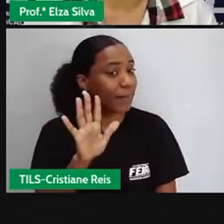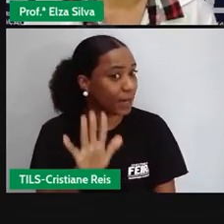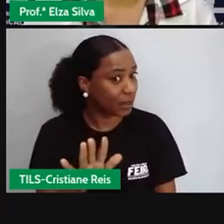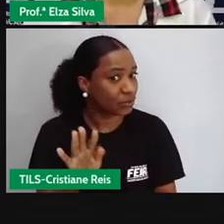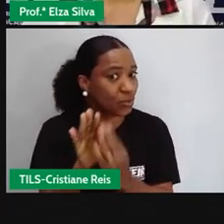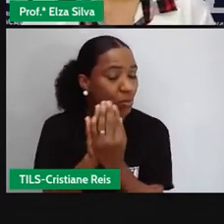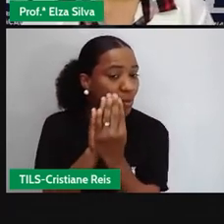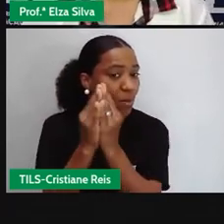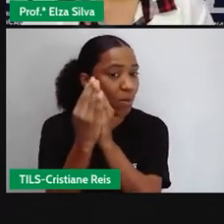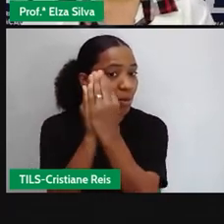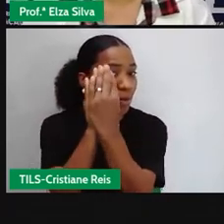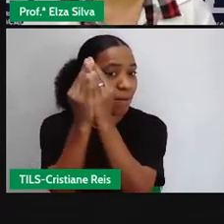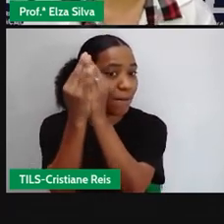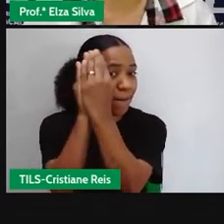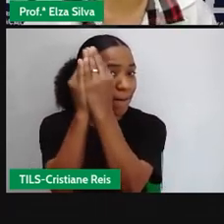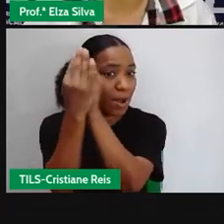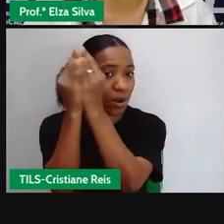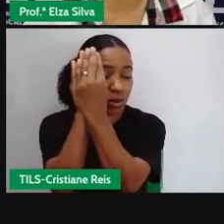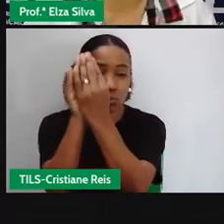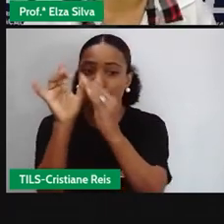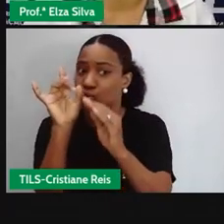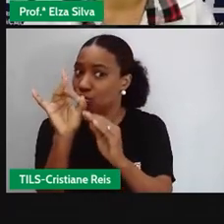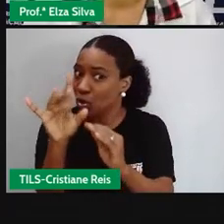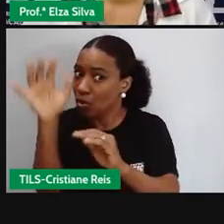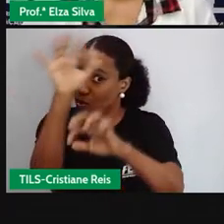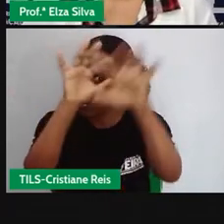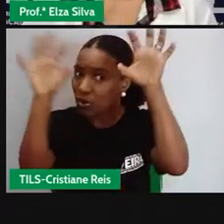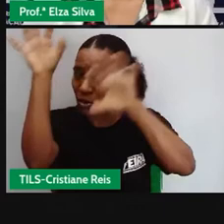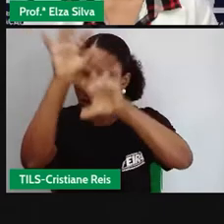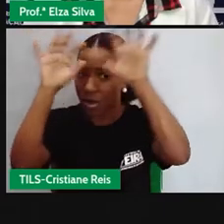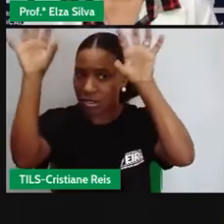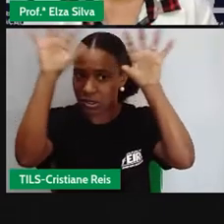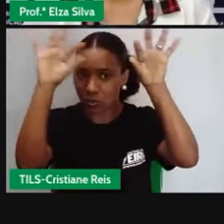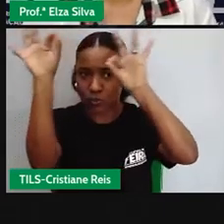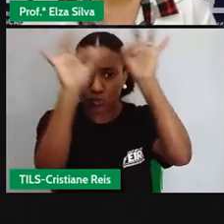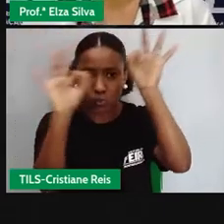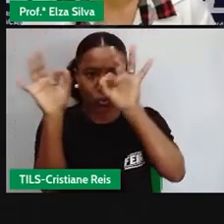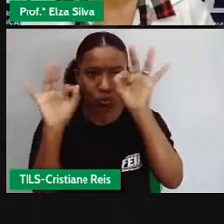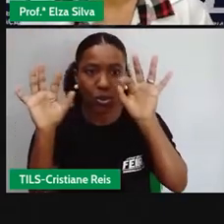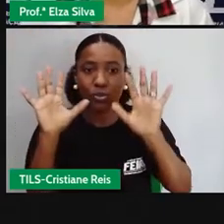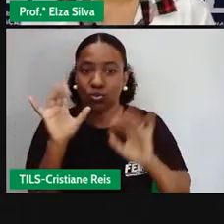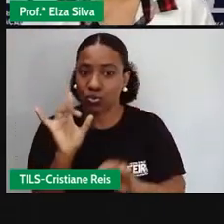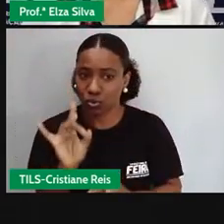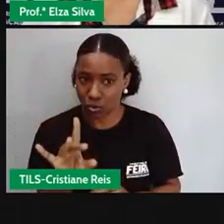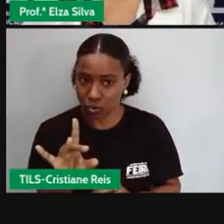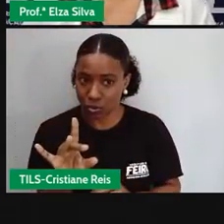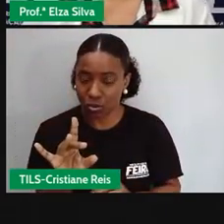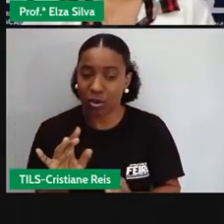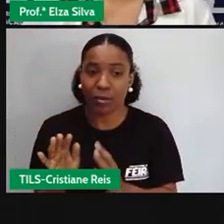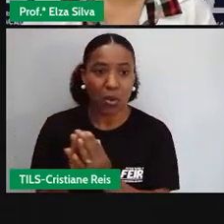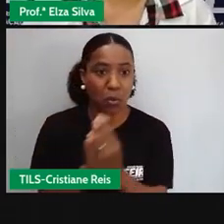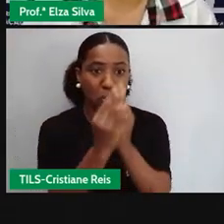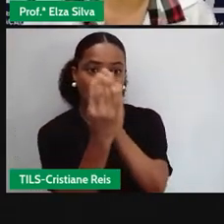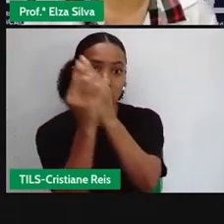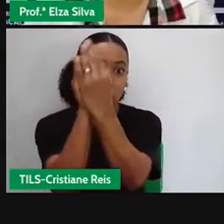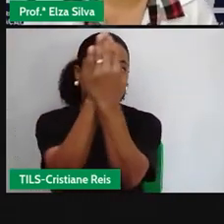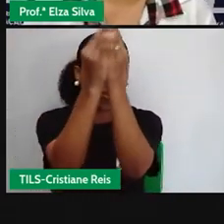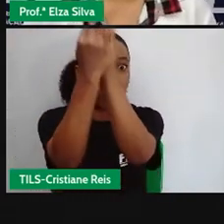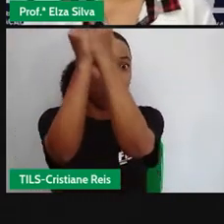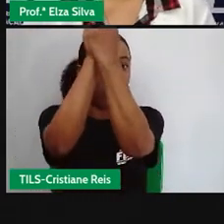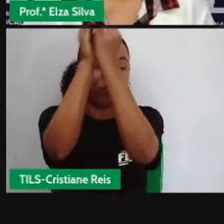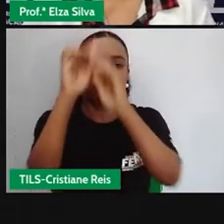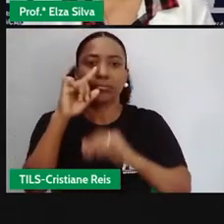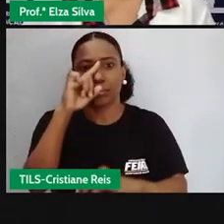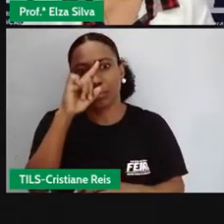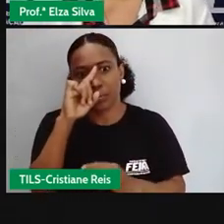O balão nós vamos utilizar apenas para decoração. Porque soltar balão é perigoso. Pode colocar a vida das